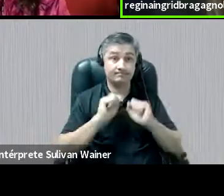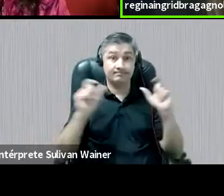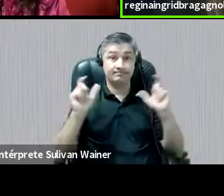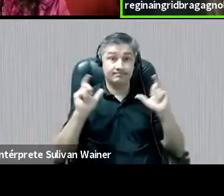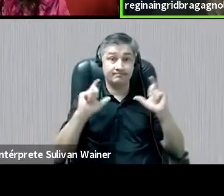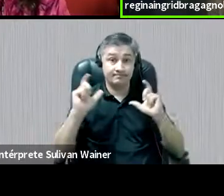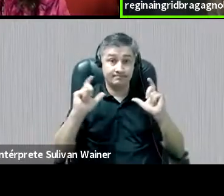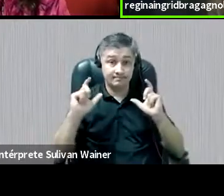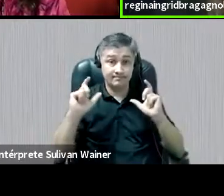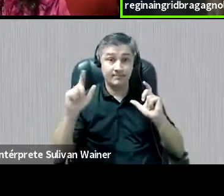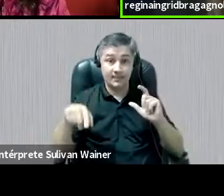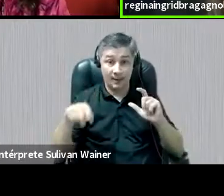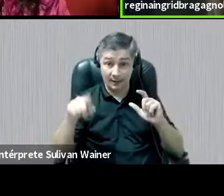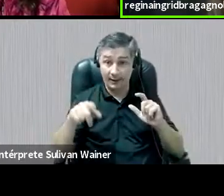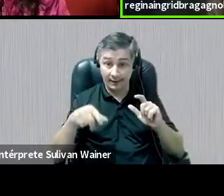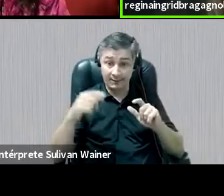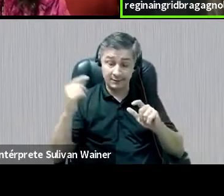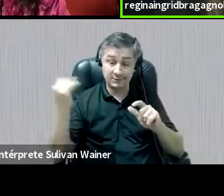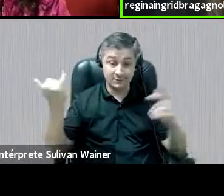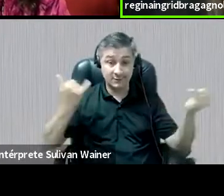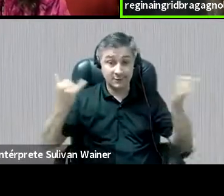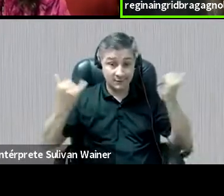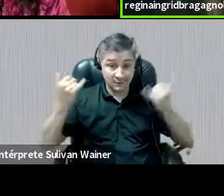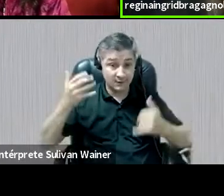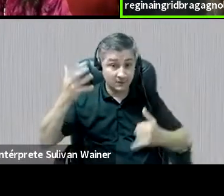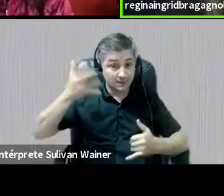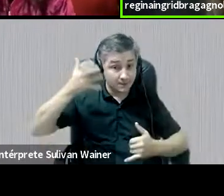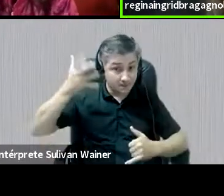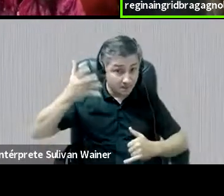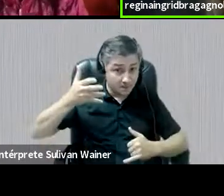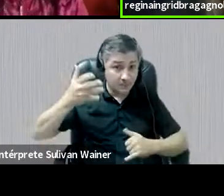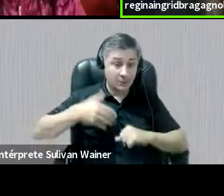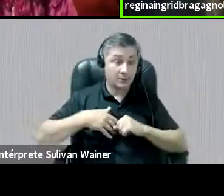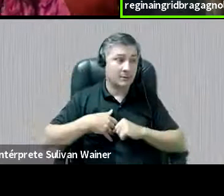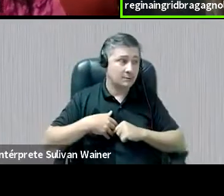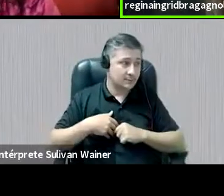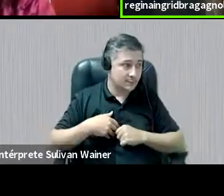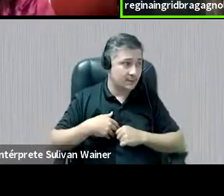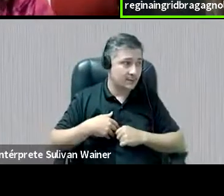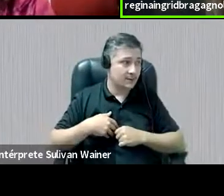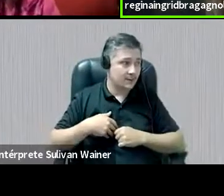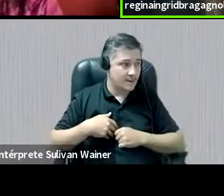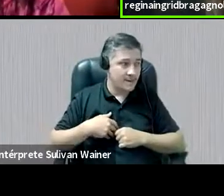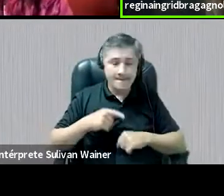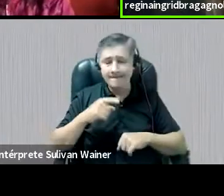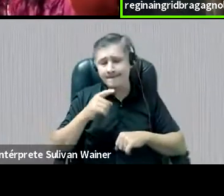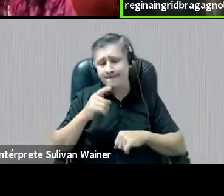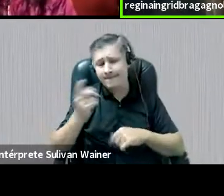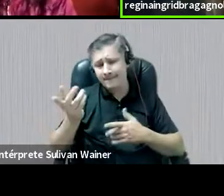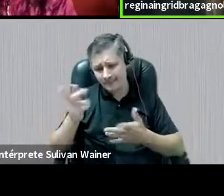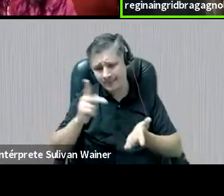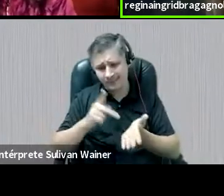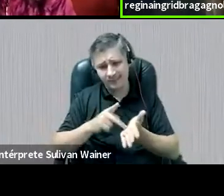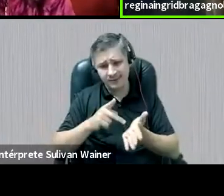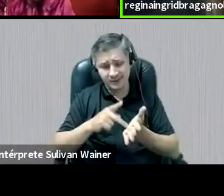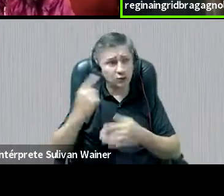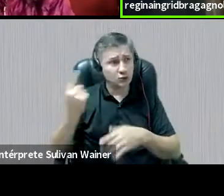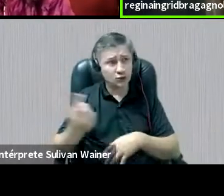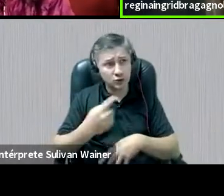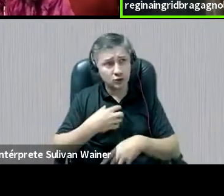que foi uma questão que eu escutei recentemente em uma das tendas das mulheres. E aí, de fato, o nos tem